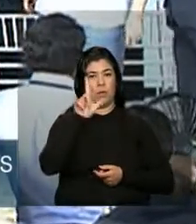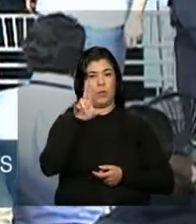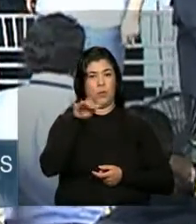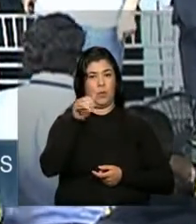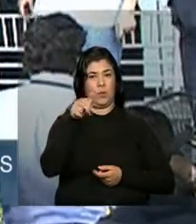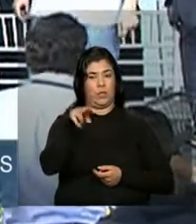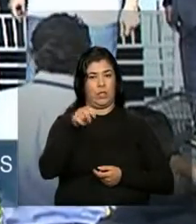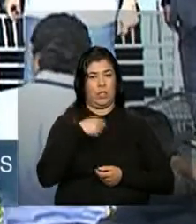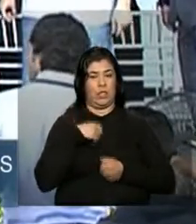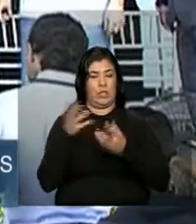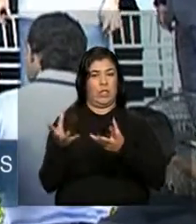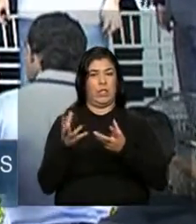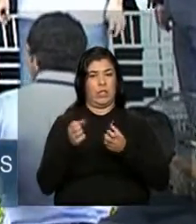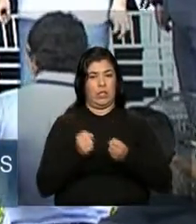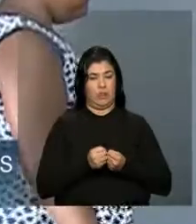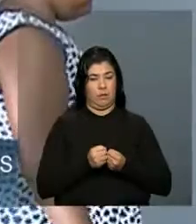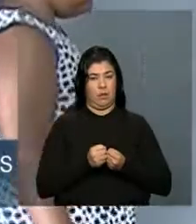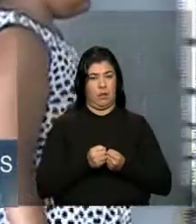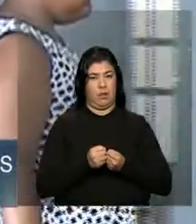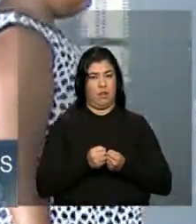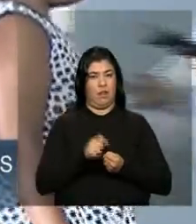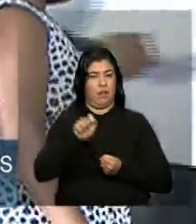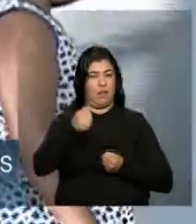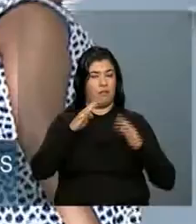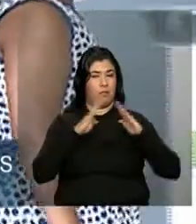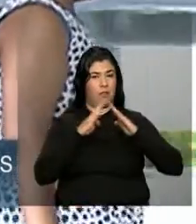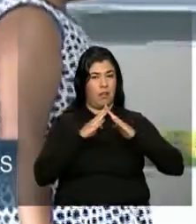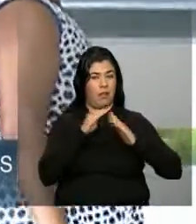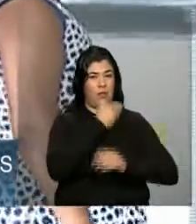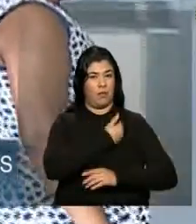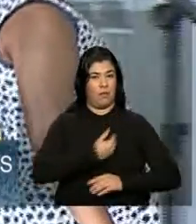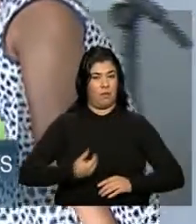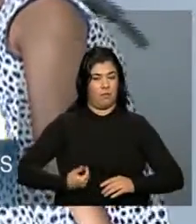de Minas Gerais as chaves de sua residência.